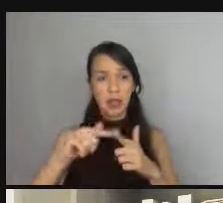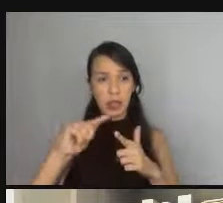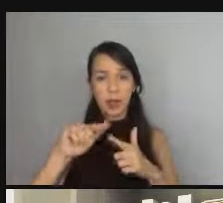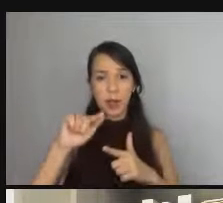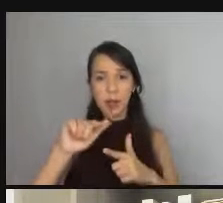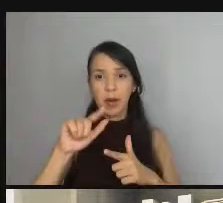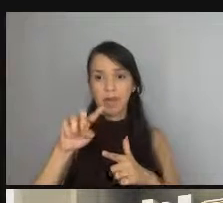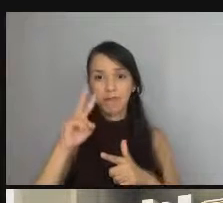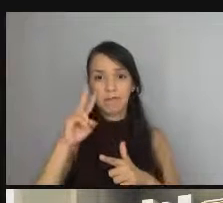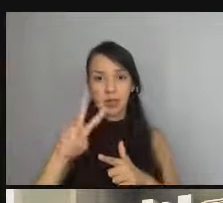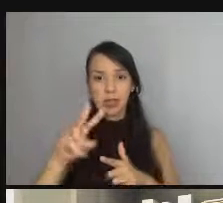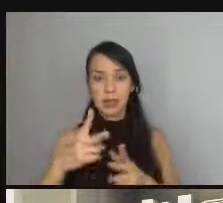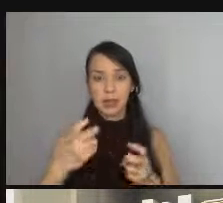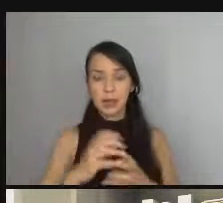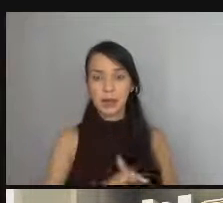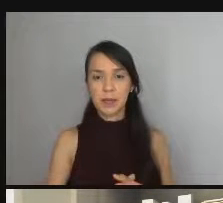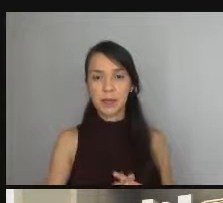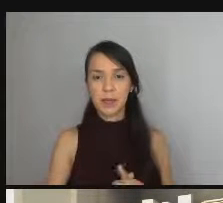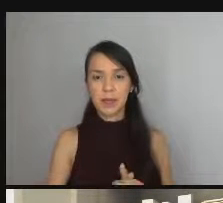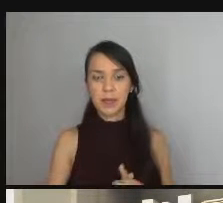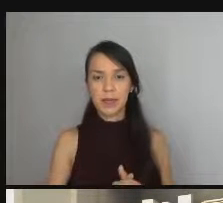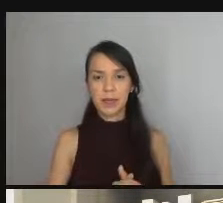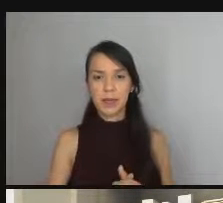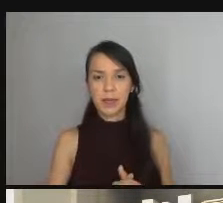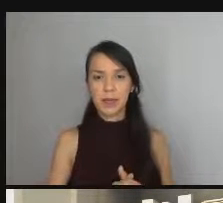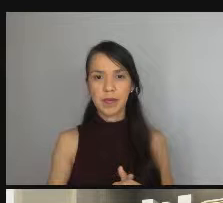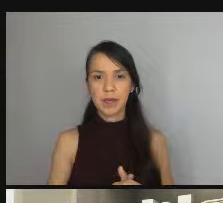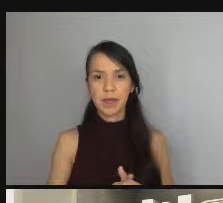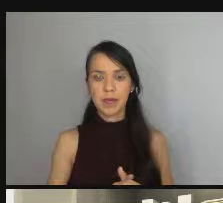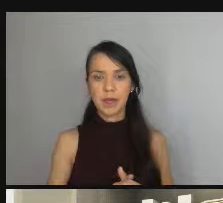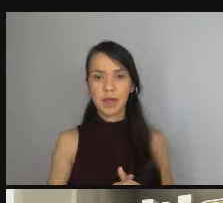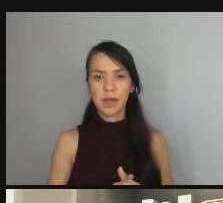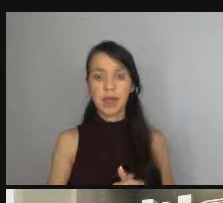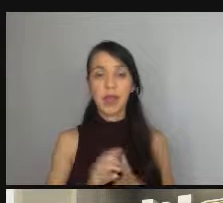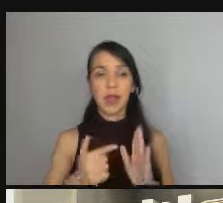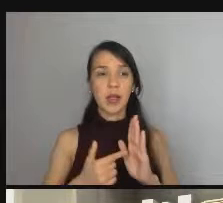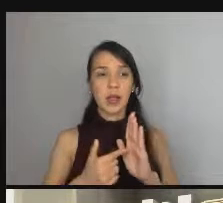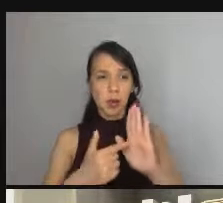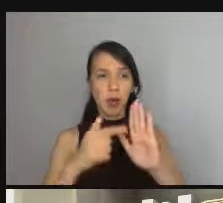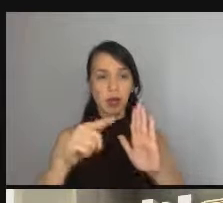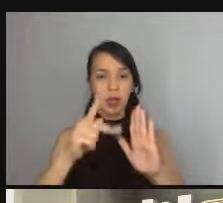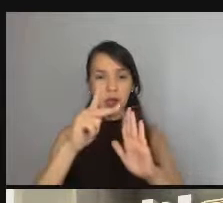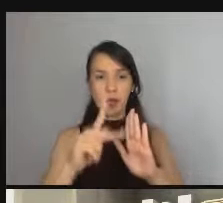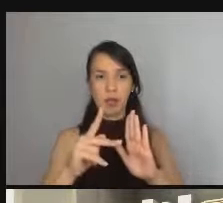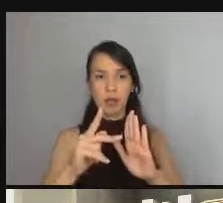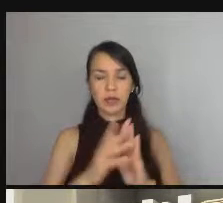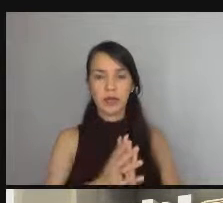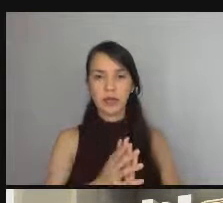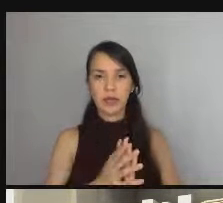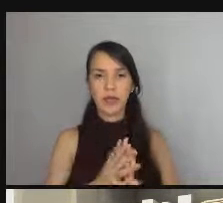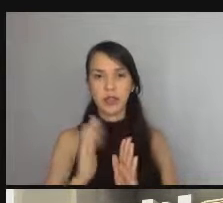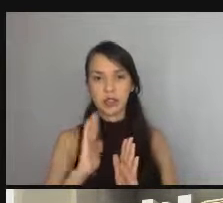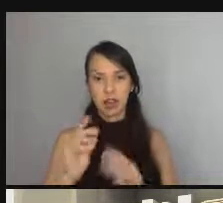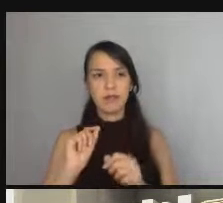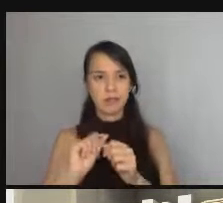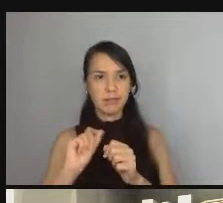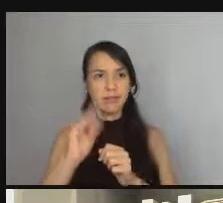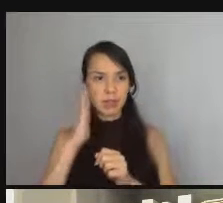vendo falhou e o erro foi aquele mesmo né que a já esperava